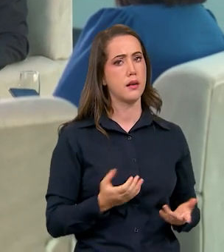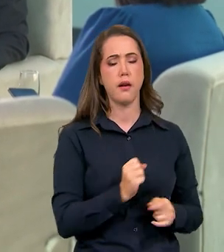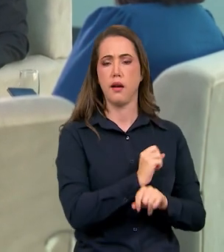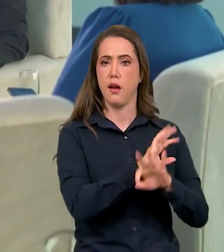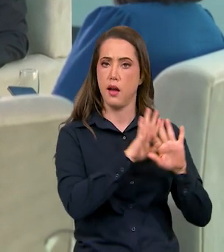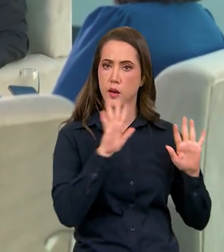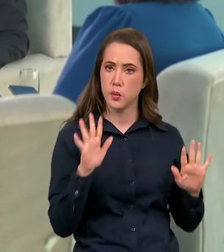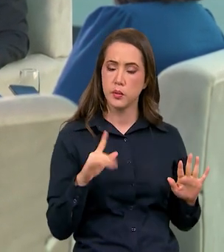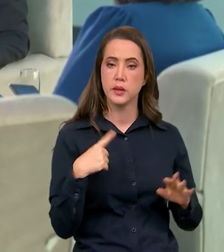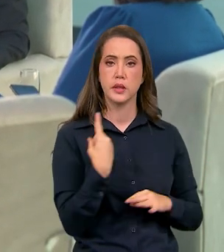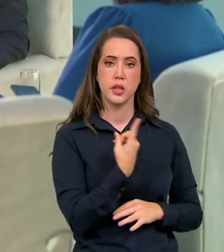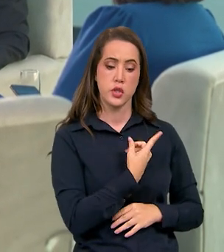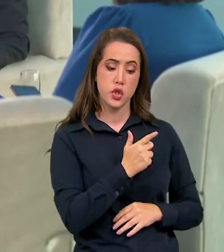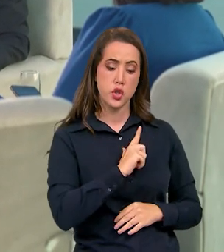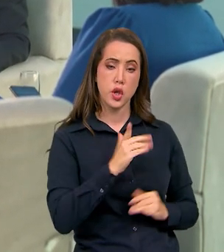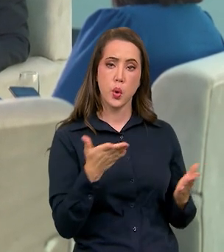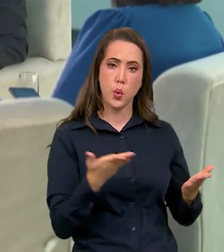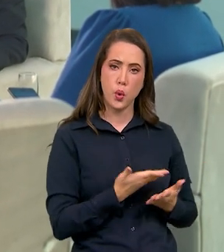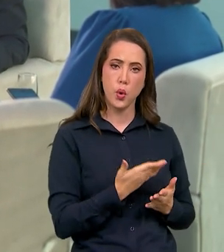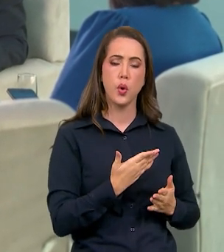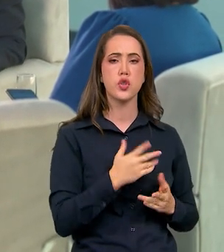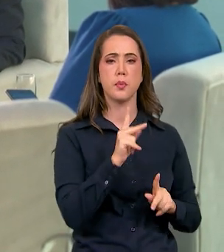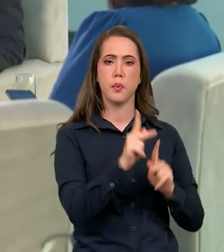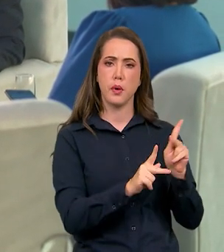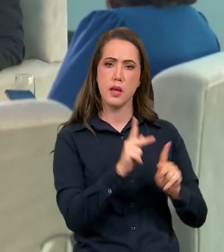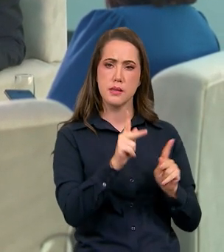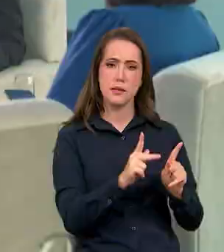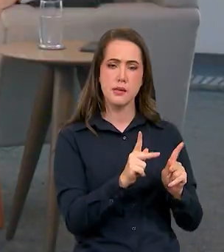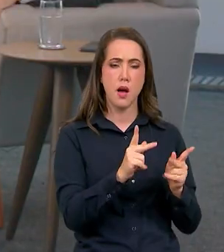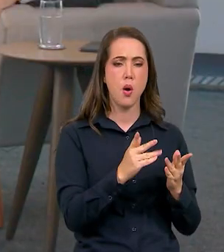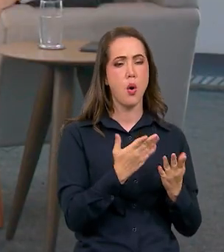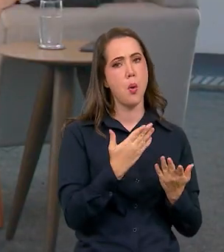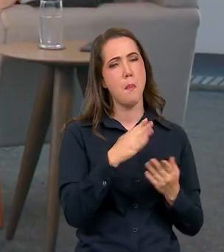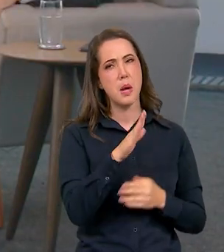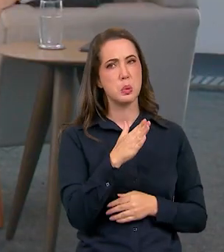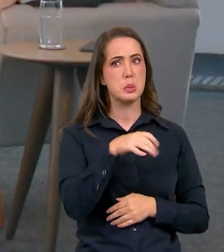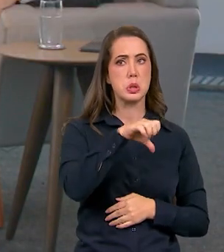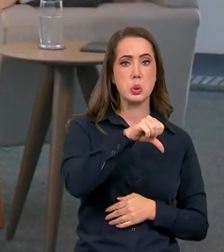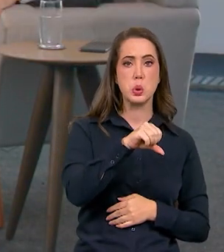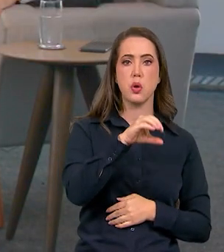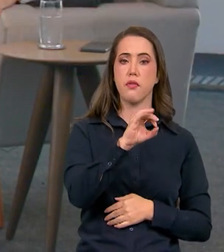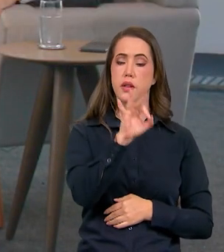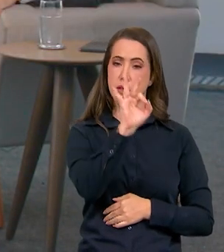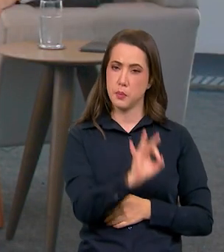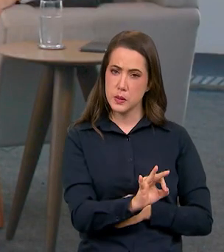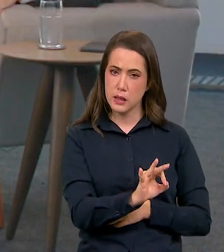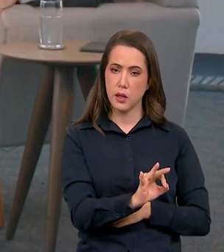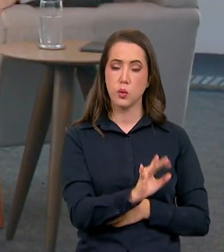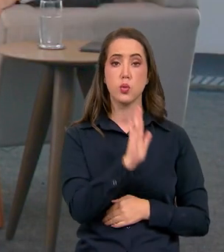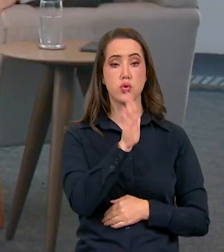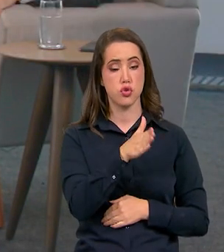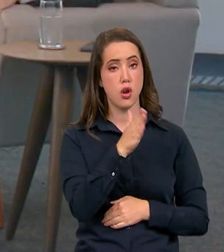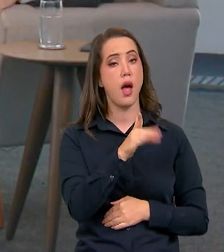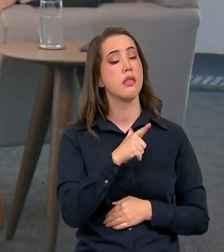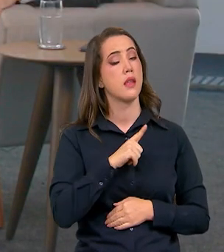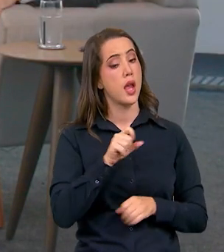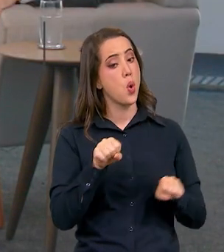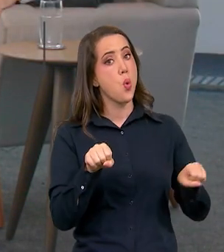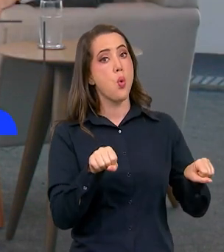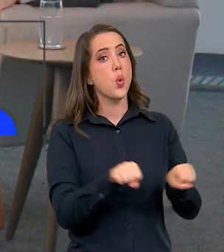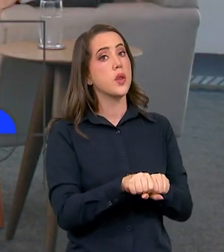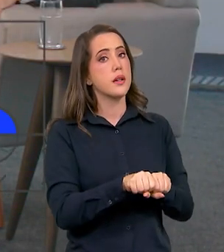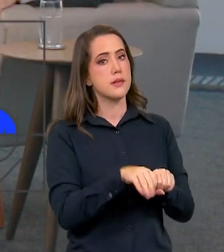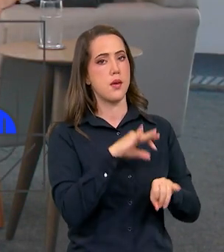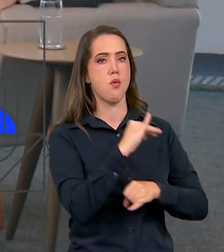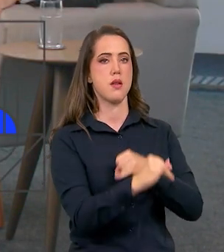digamos aí, a maior parte da população, cerca de quase 90% da população do país conectada